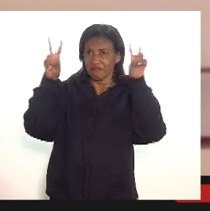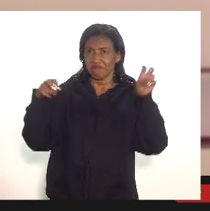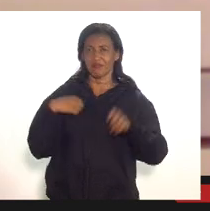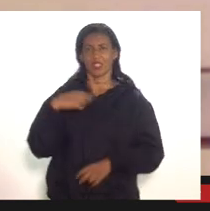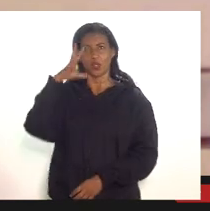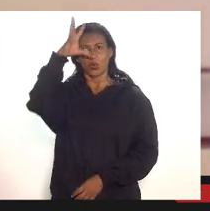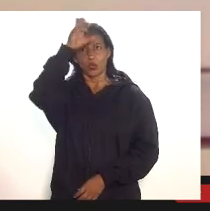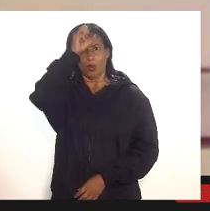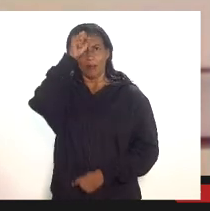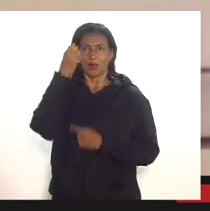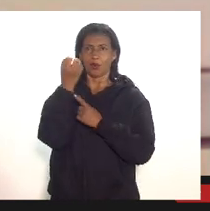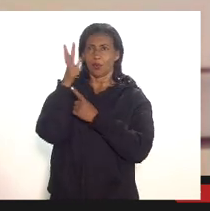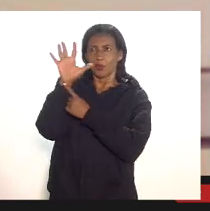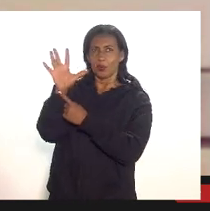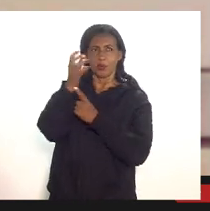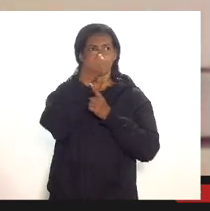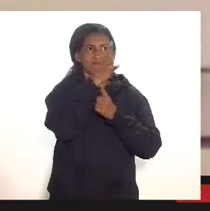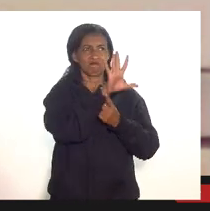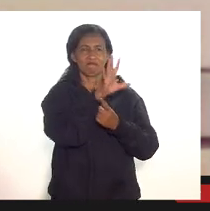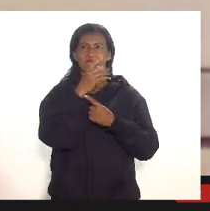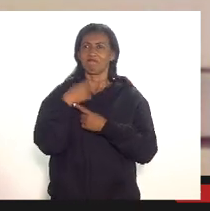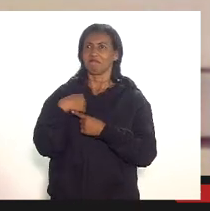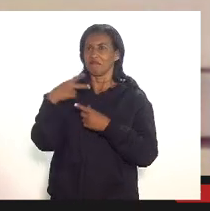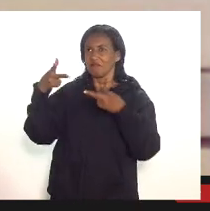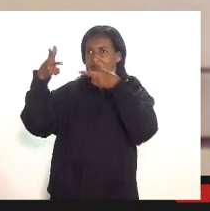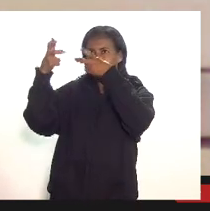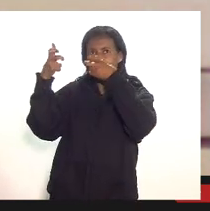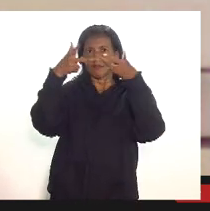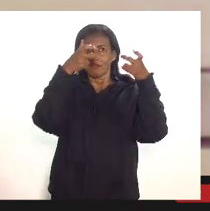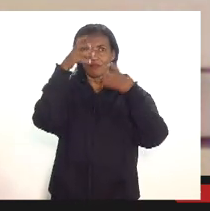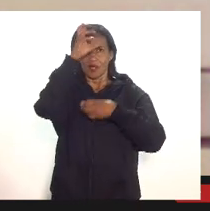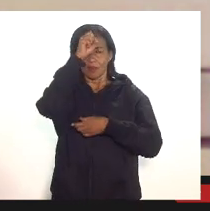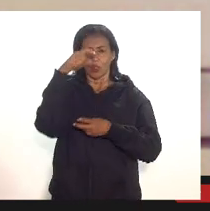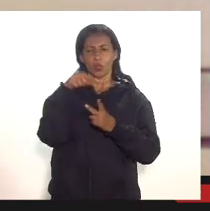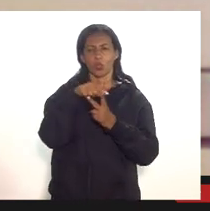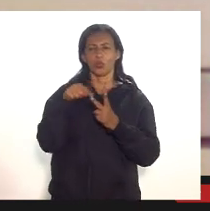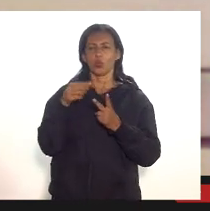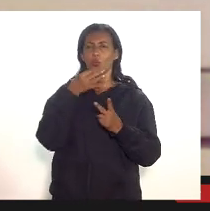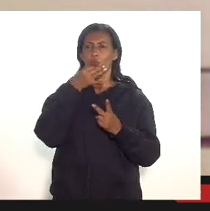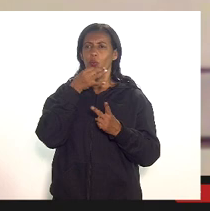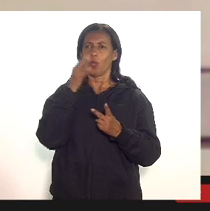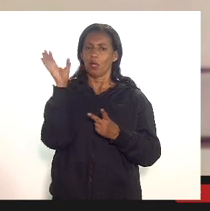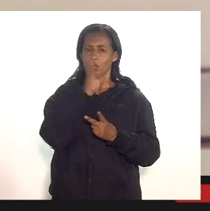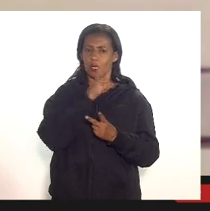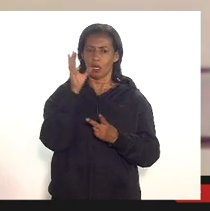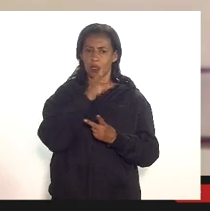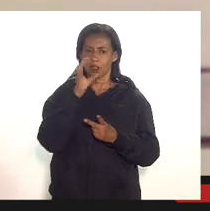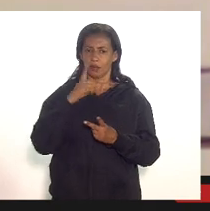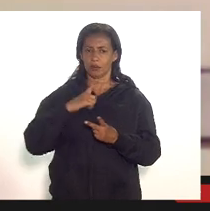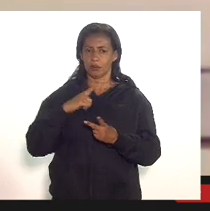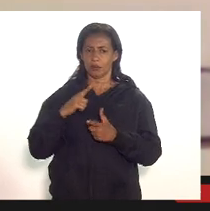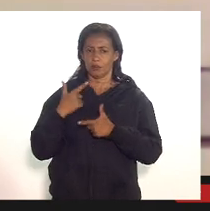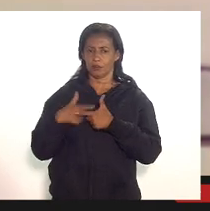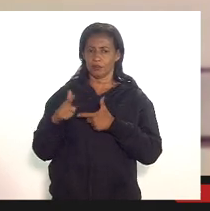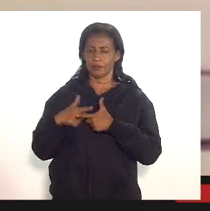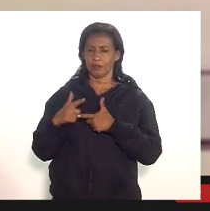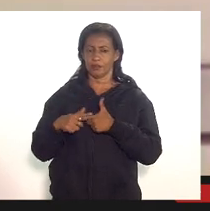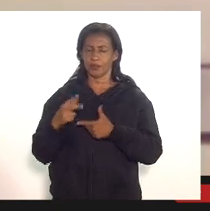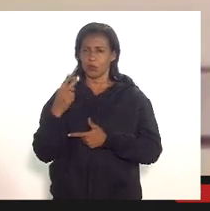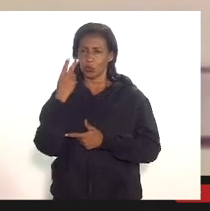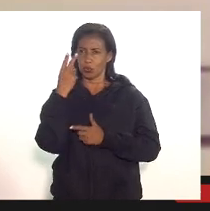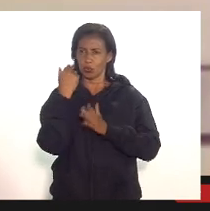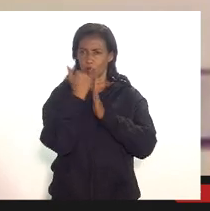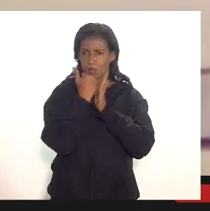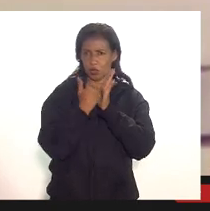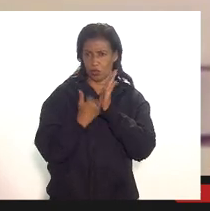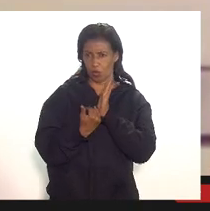muito aí com essas apresentações e eu queria fazer duas colocações rápidas né porque parece que temos problemas aqui de duas ordens né